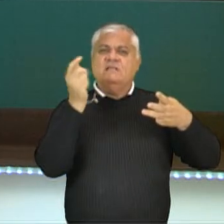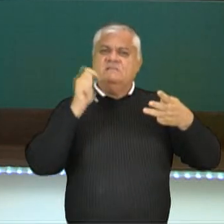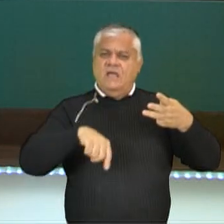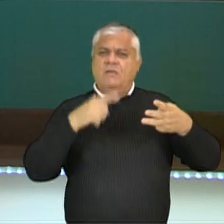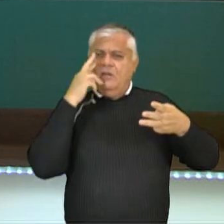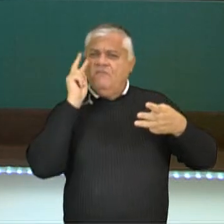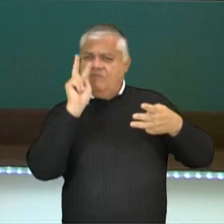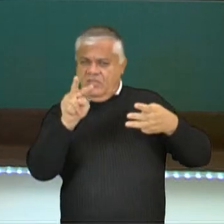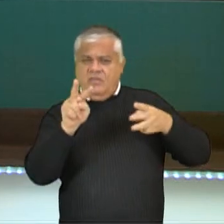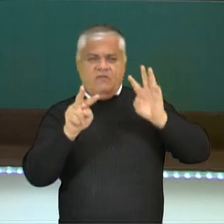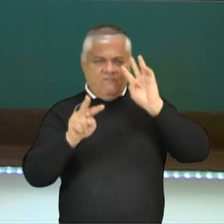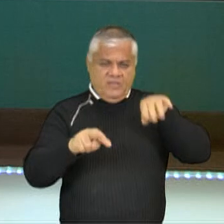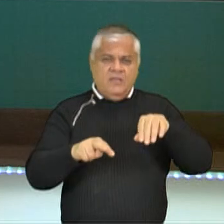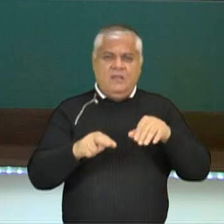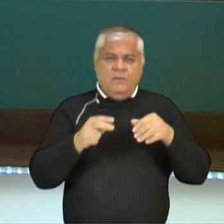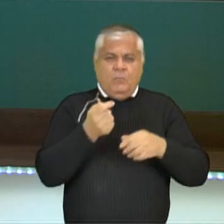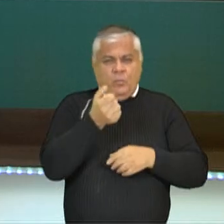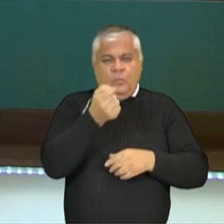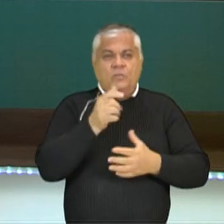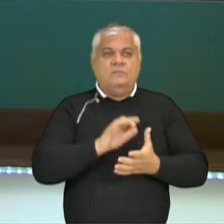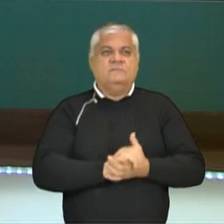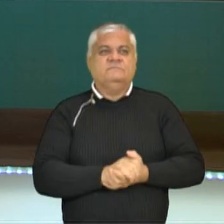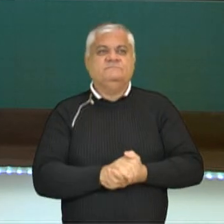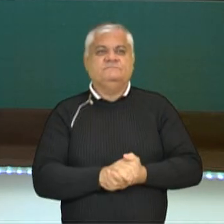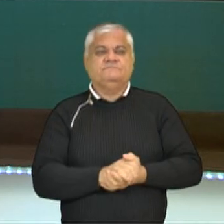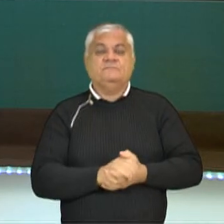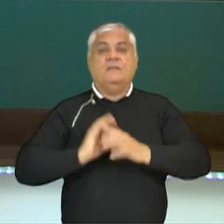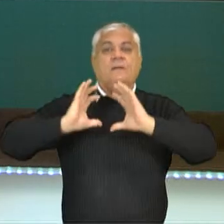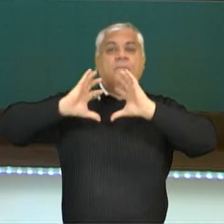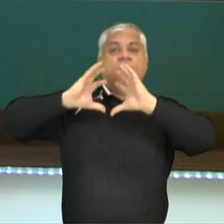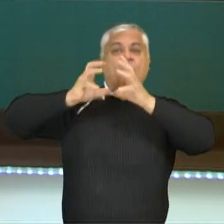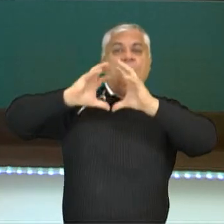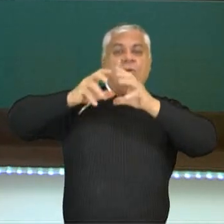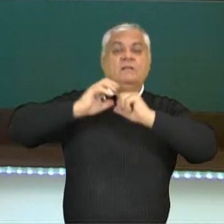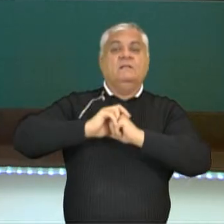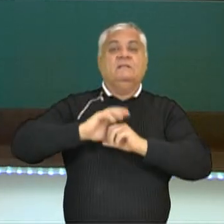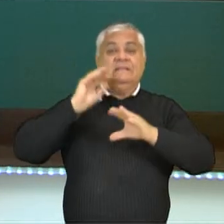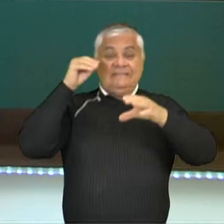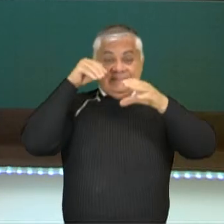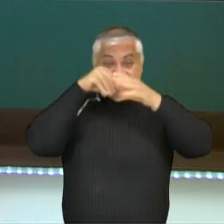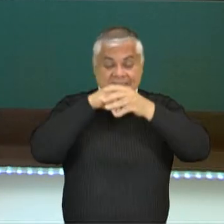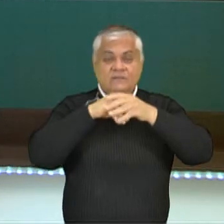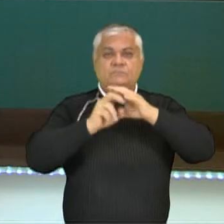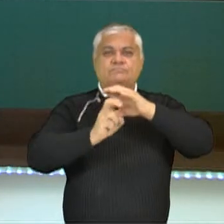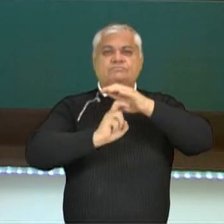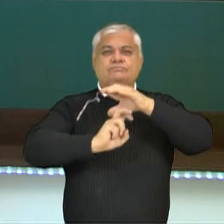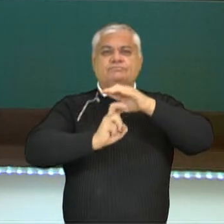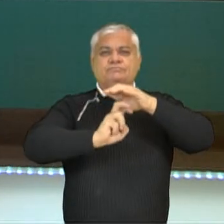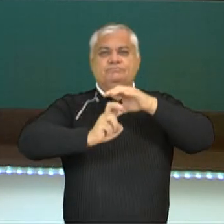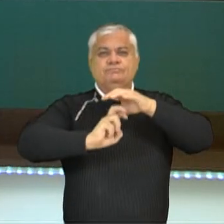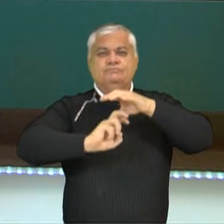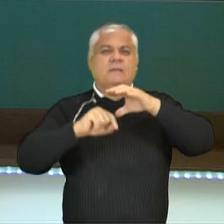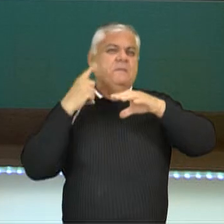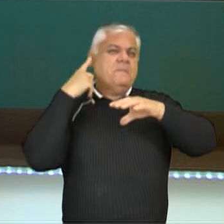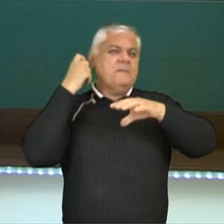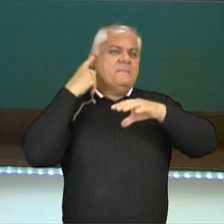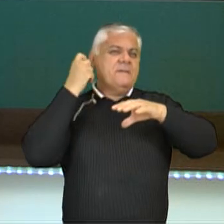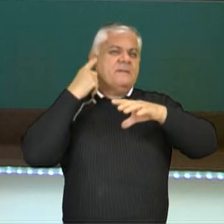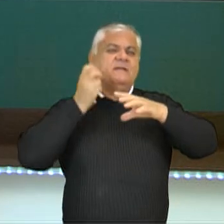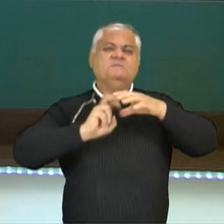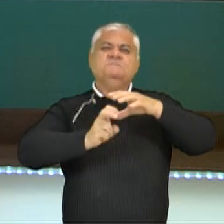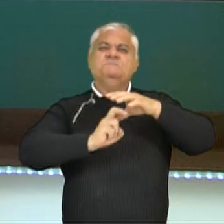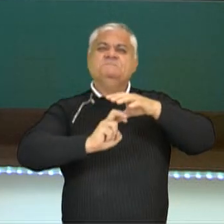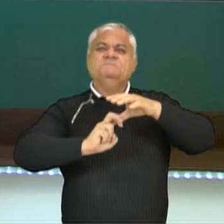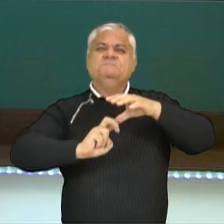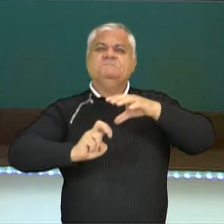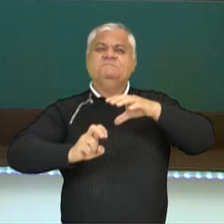definir imagens. A bola, ela tem um guiso dentro. O que é um guiso? Ela é como se fosse